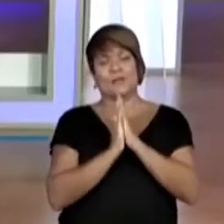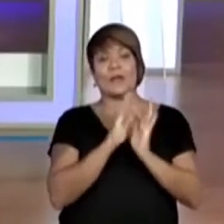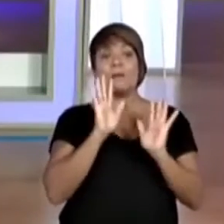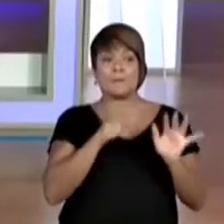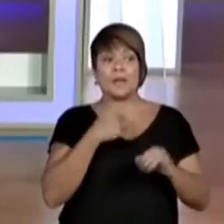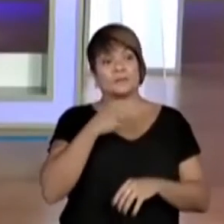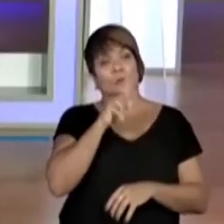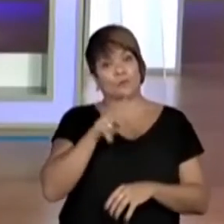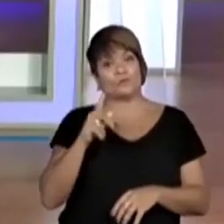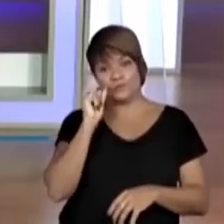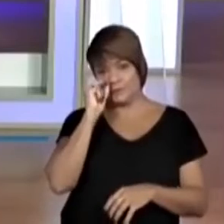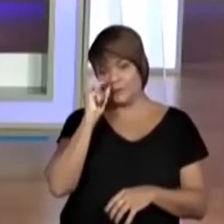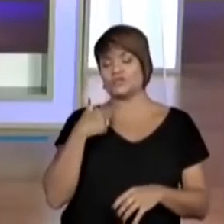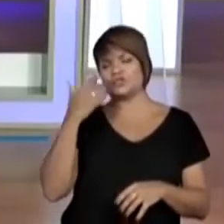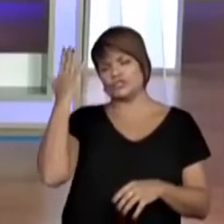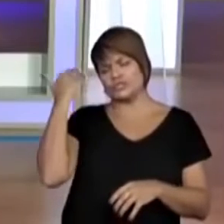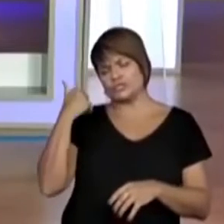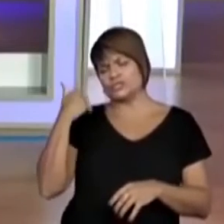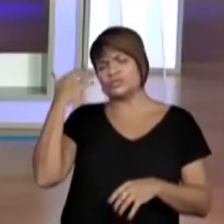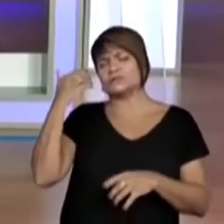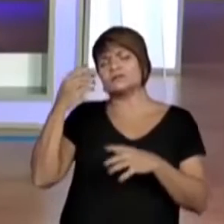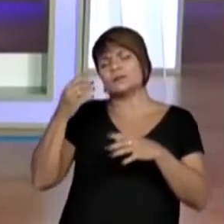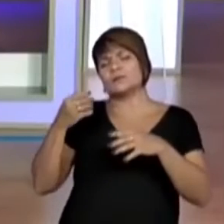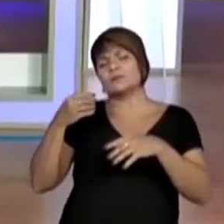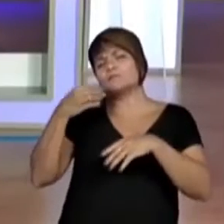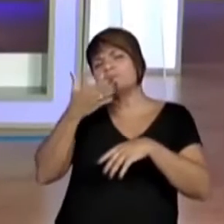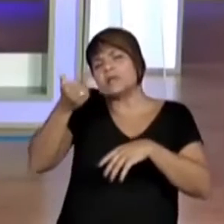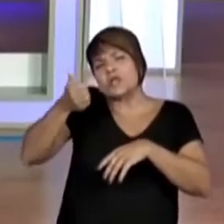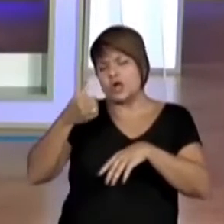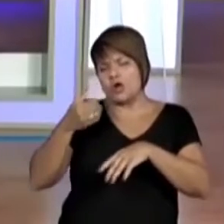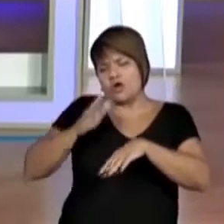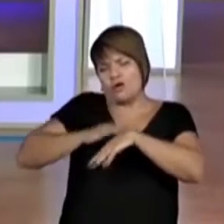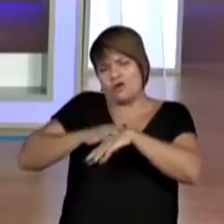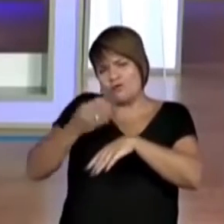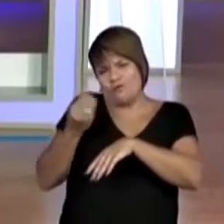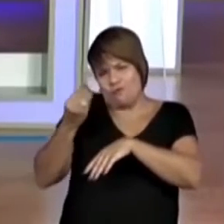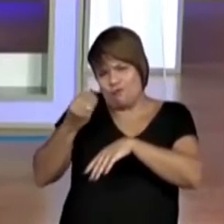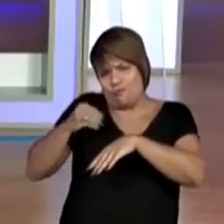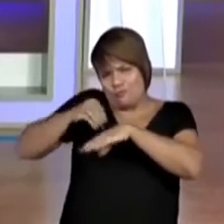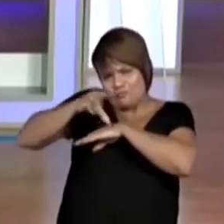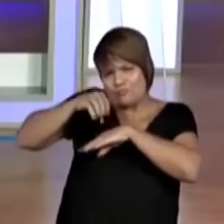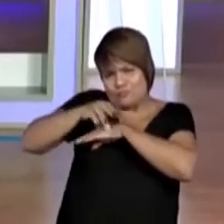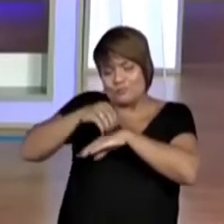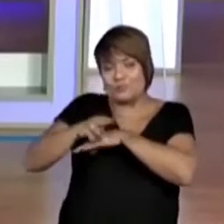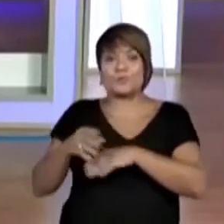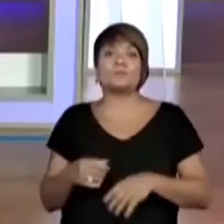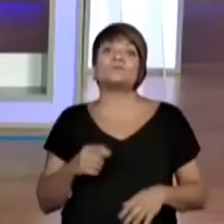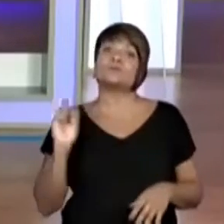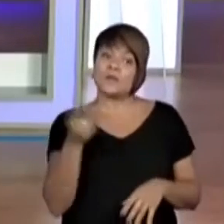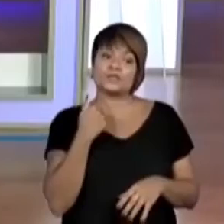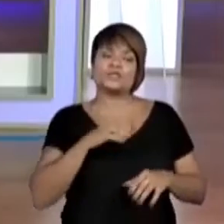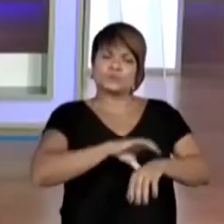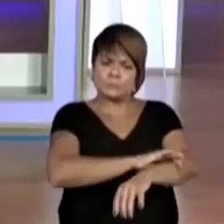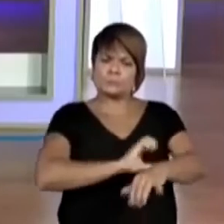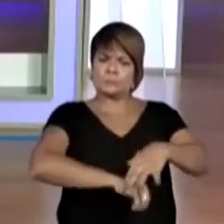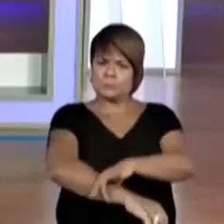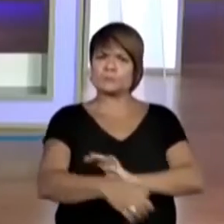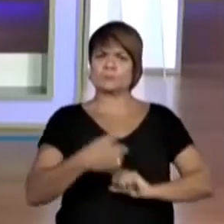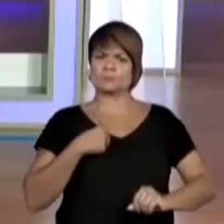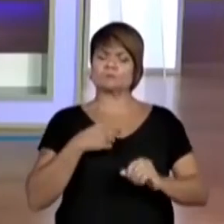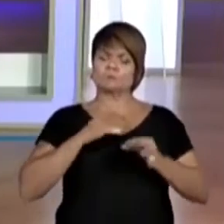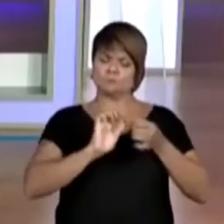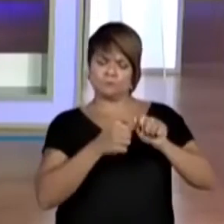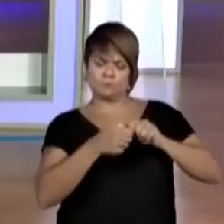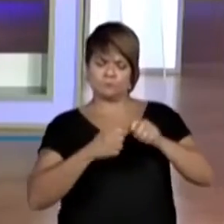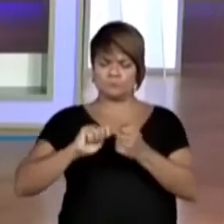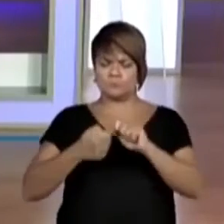sabia as dicas aí de como melhor fazer, né? Então, nós colocamos a mão na massa e construímos a nossa boneca